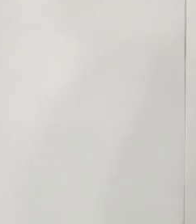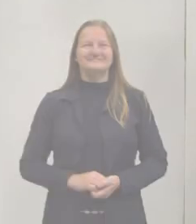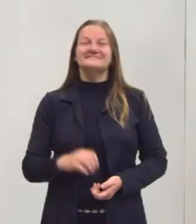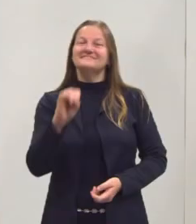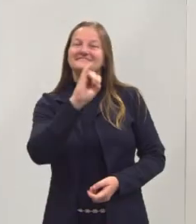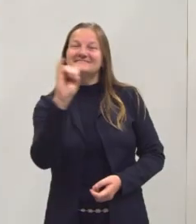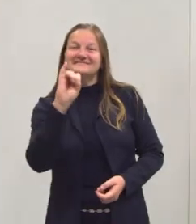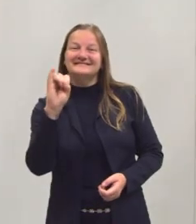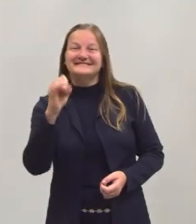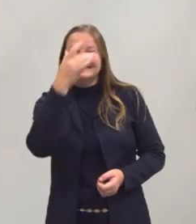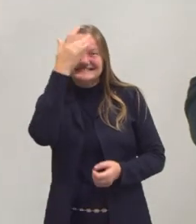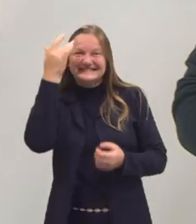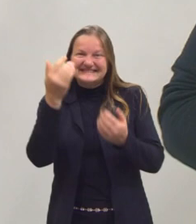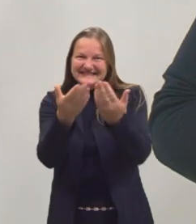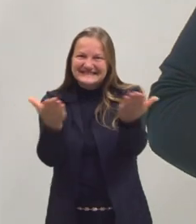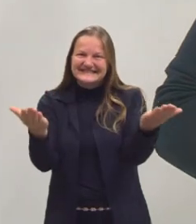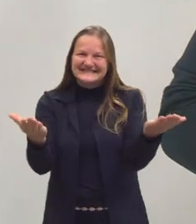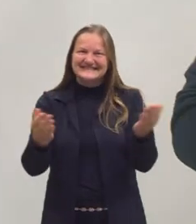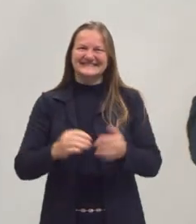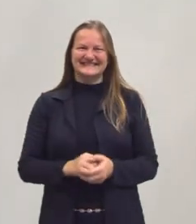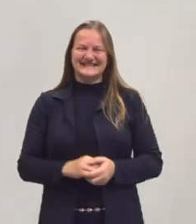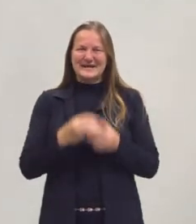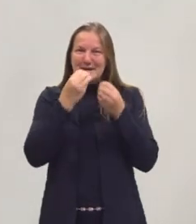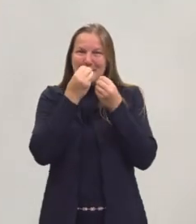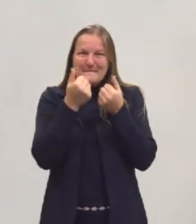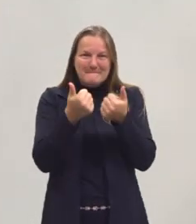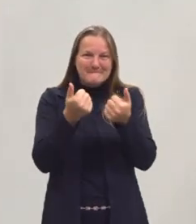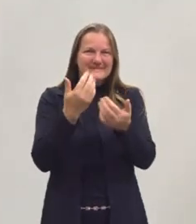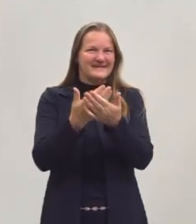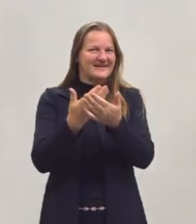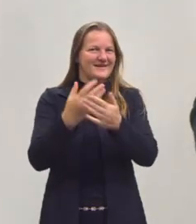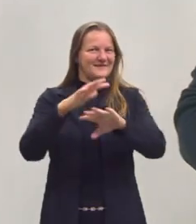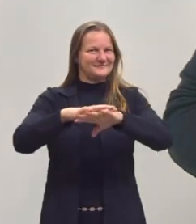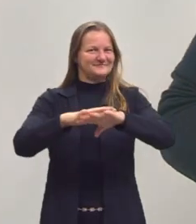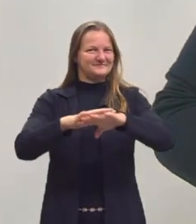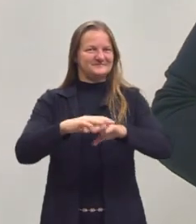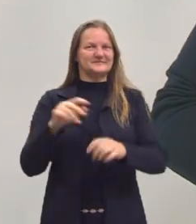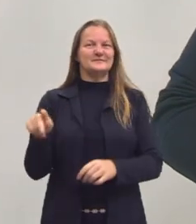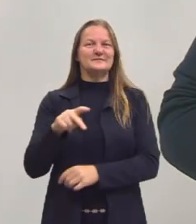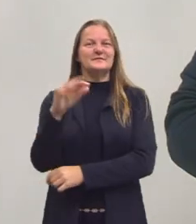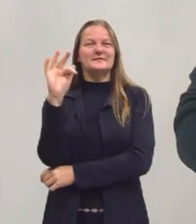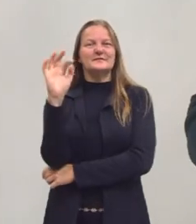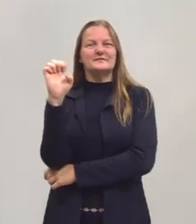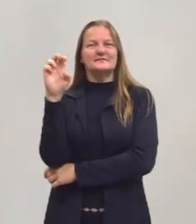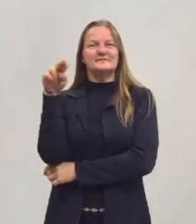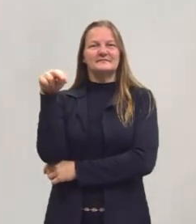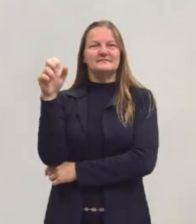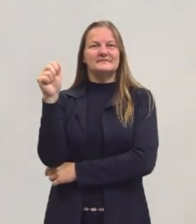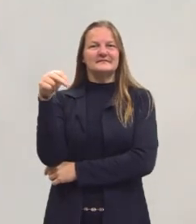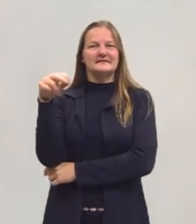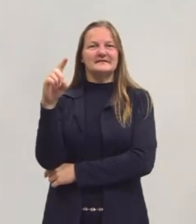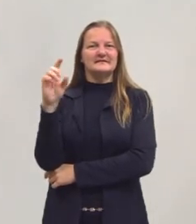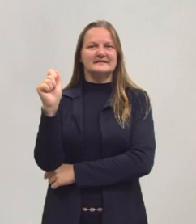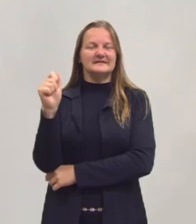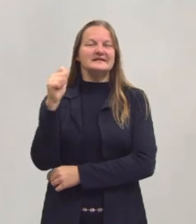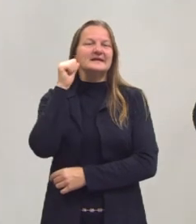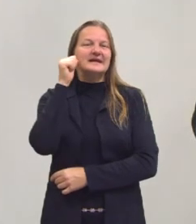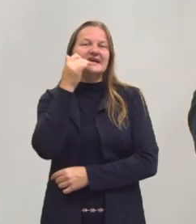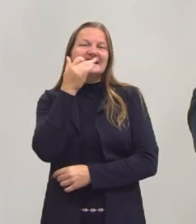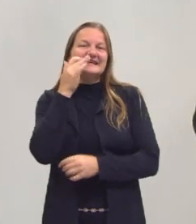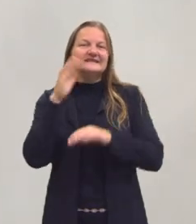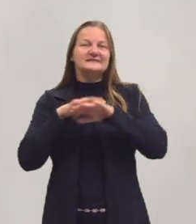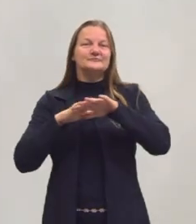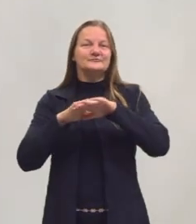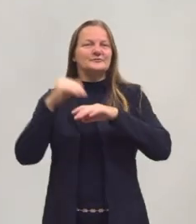Olá pessoas, estamos aqui para mais uma aula de matemática. Eu sou a professora Fernanda, sou branca, tenho